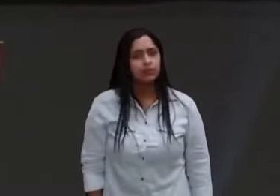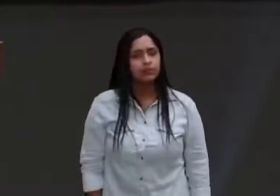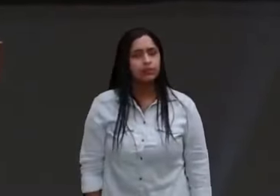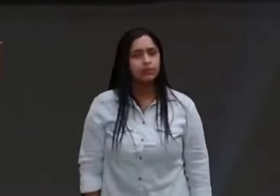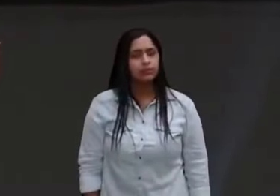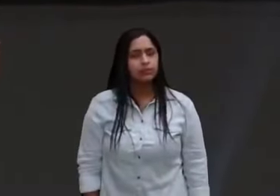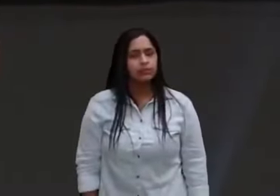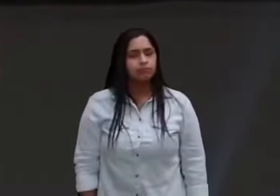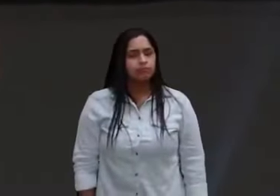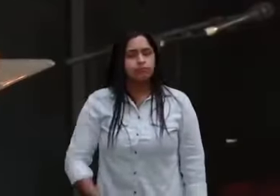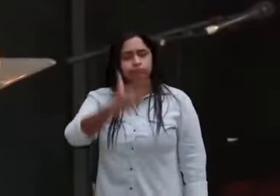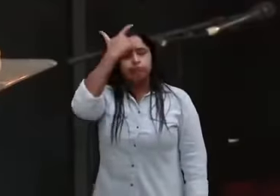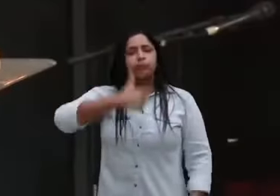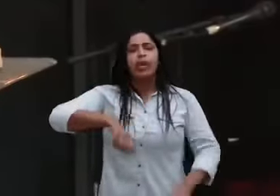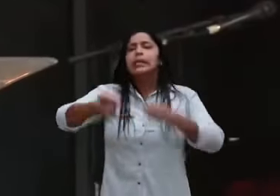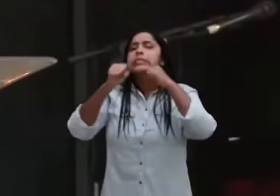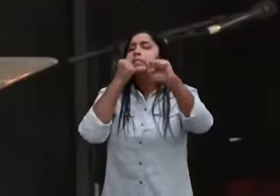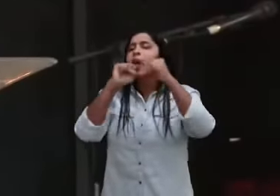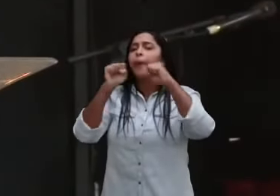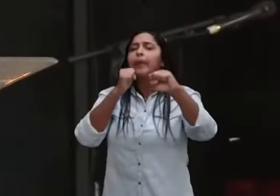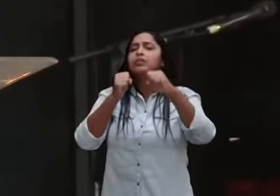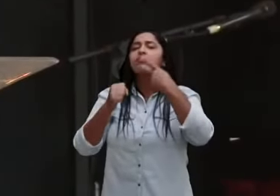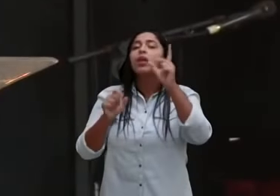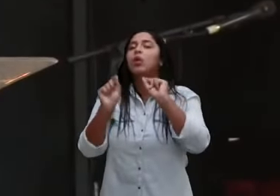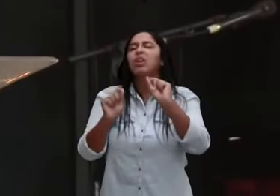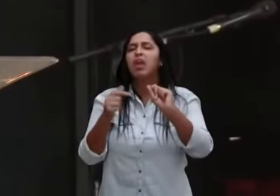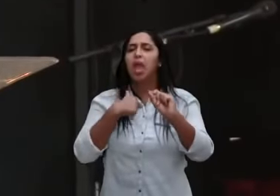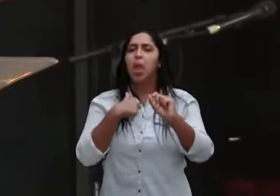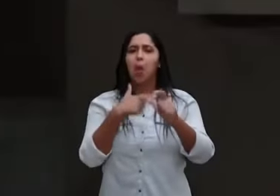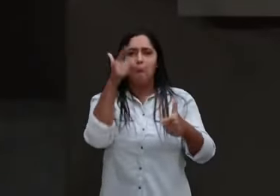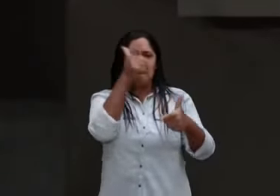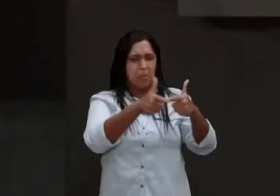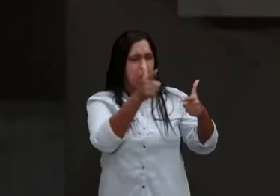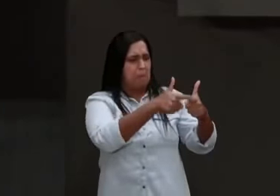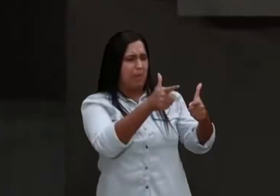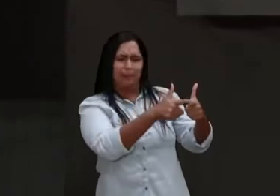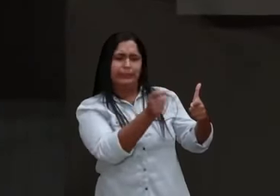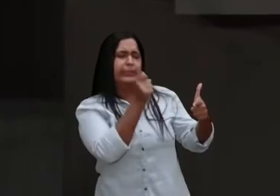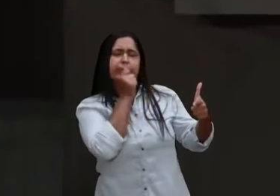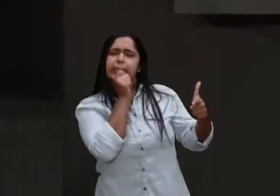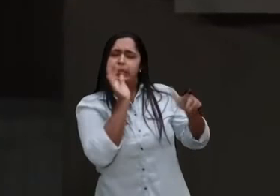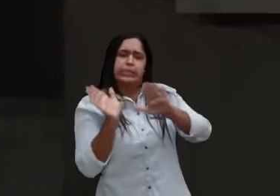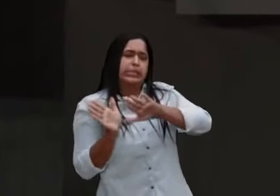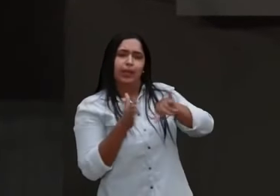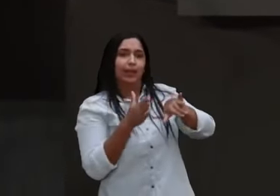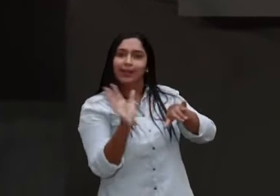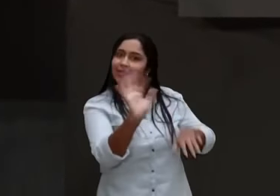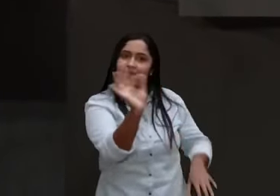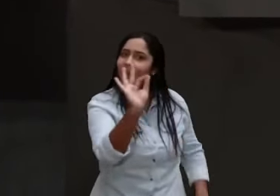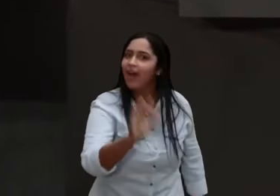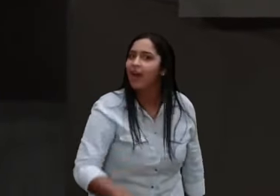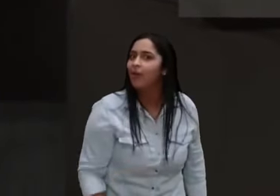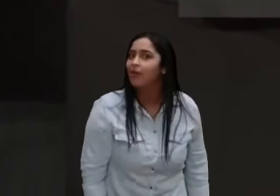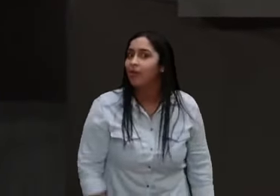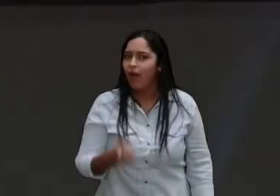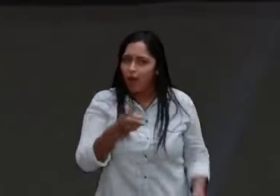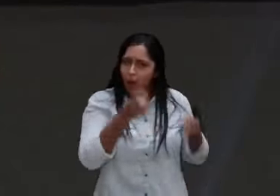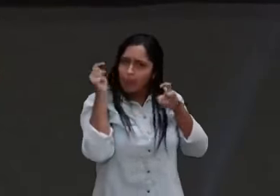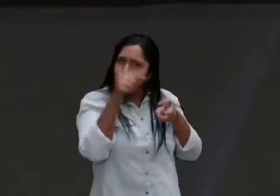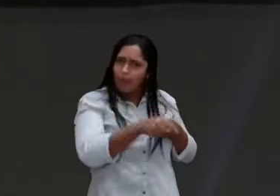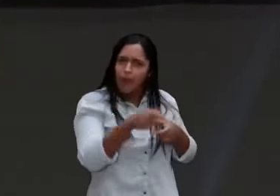o salmista nunca disse, que não teve problema, você viu do capítulo, do versículo 1, até o versículo 11, quanto